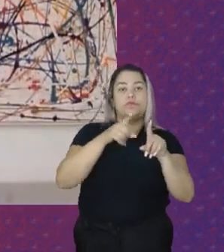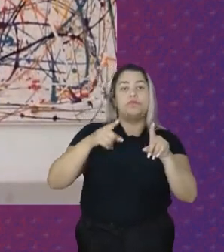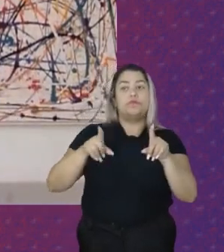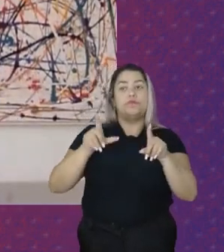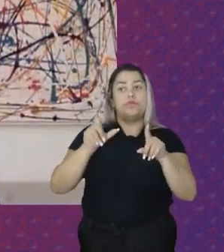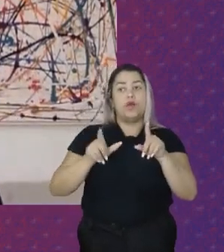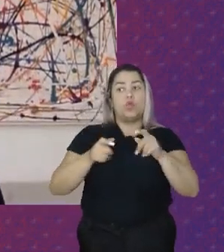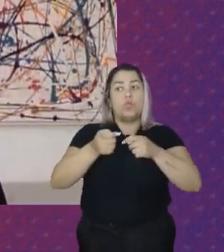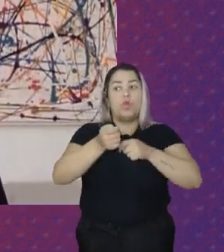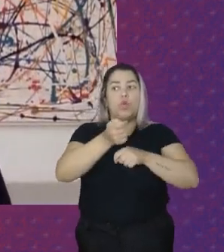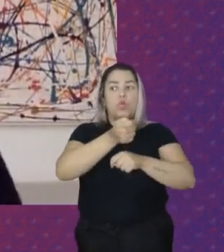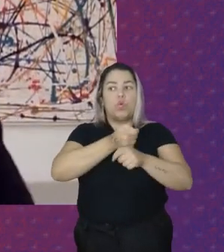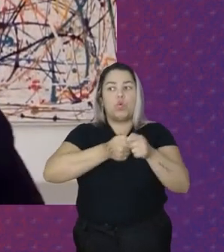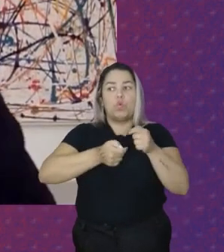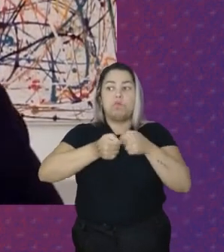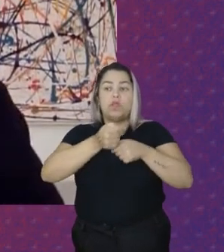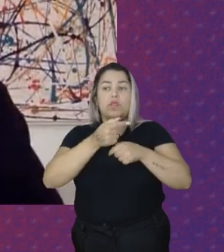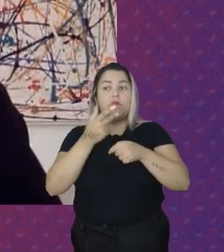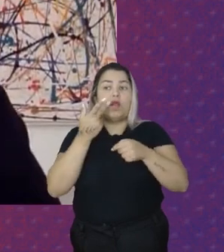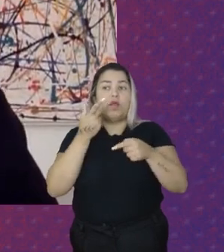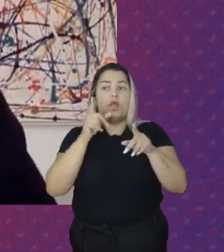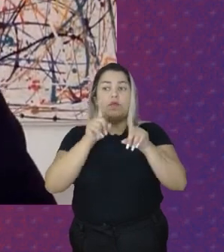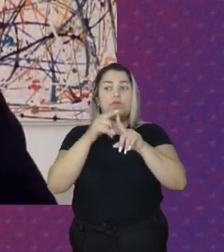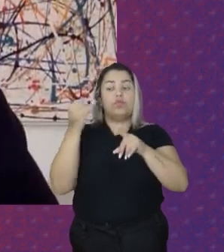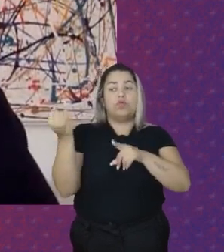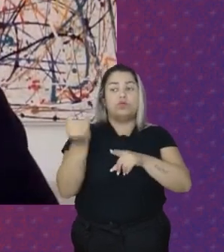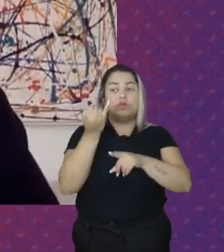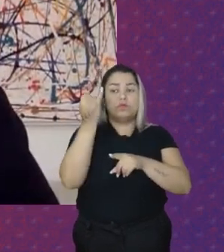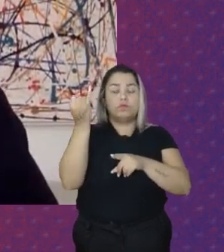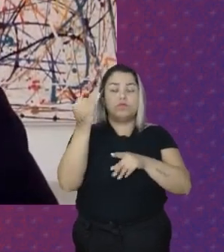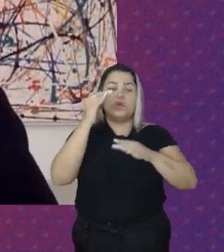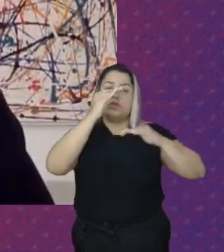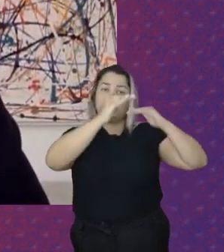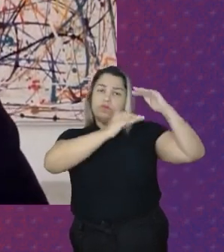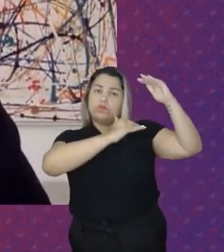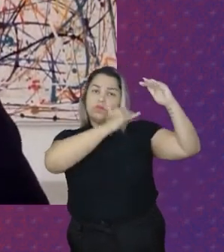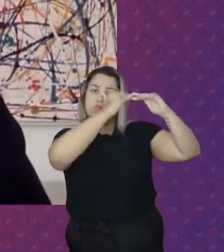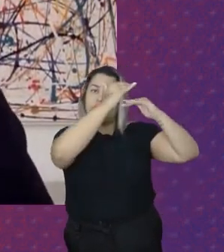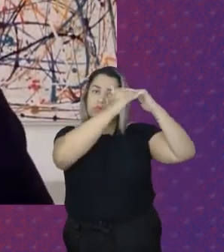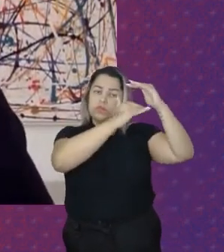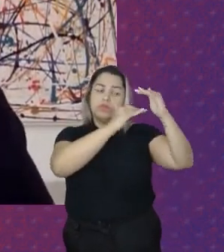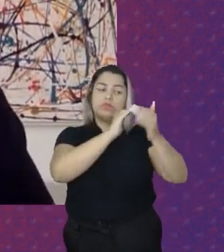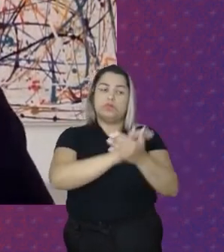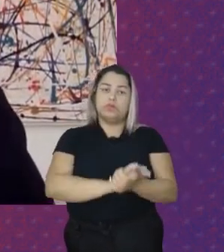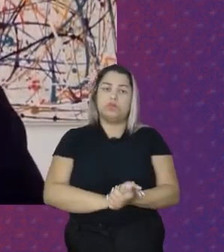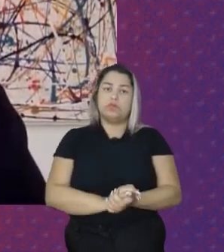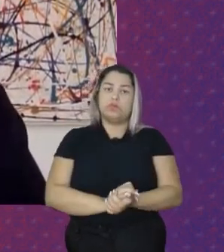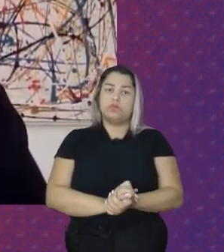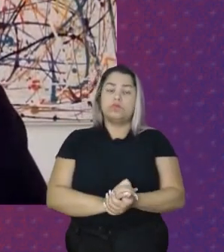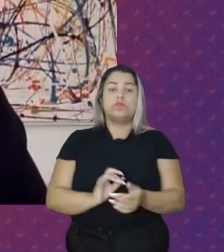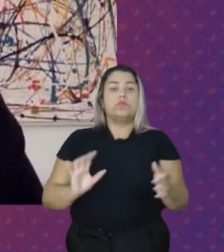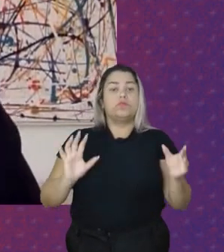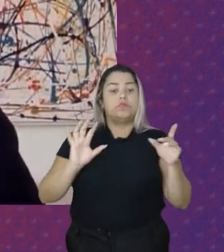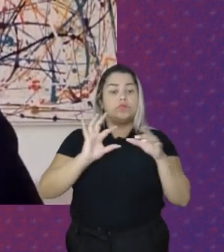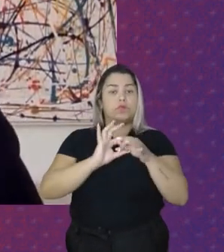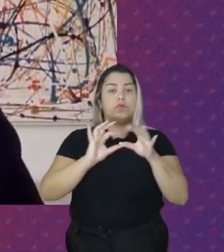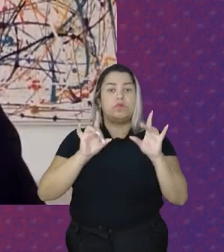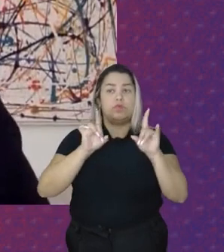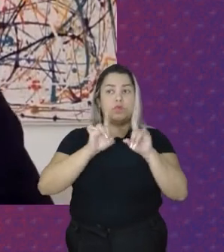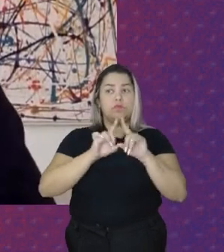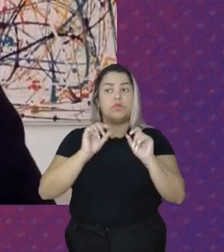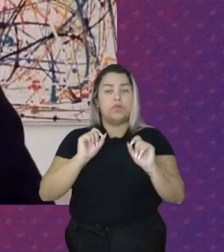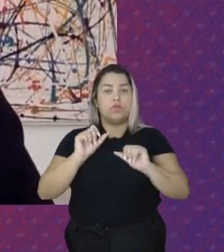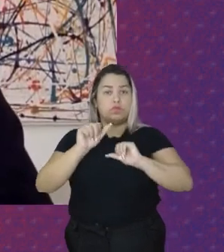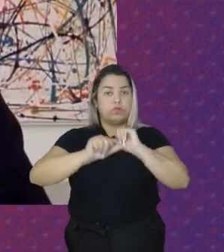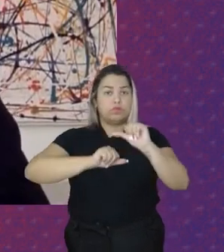economia Formal É essencial Para se desenvolver Para um desenvolvimento Includente E para